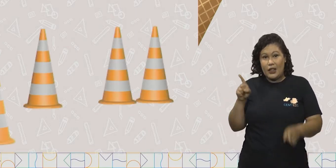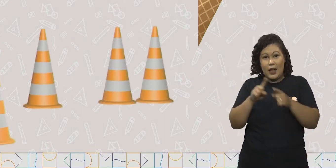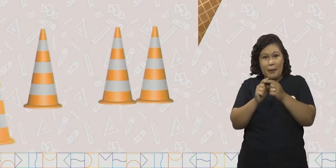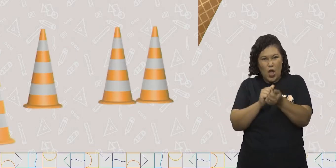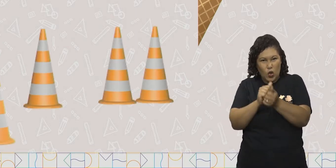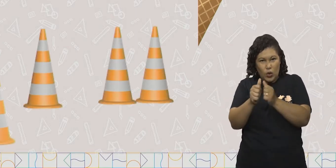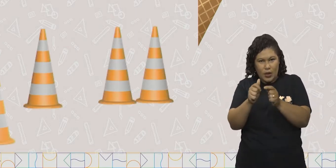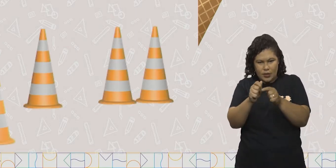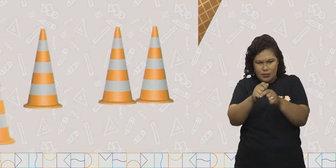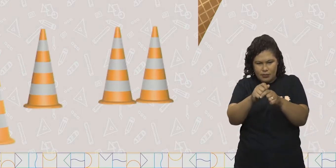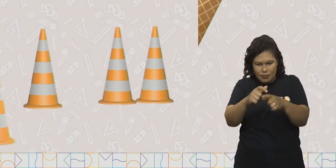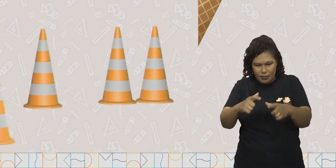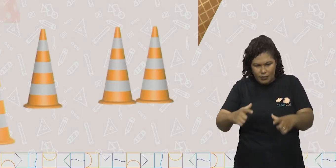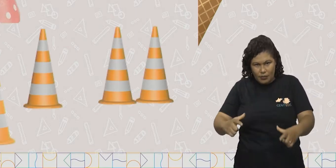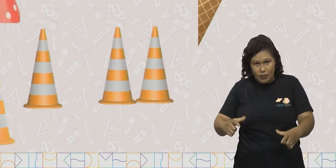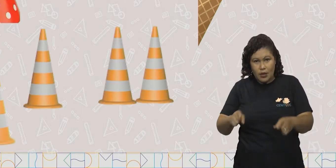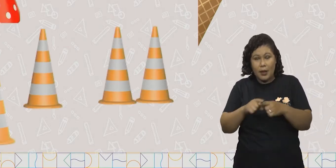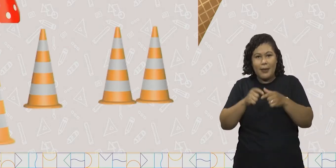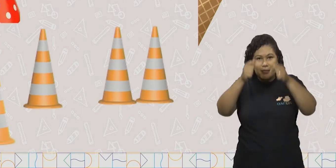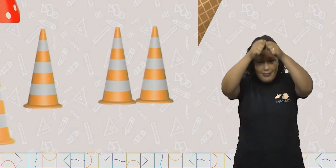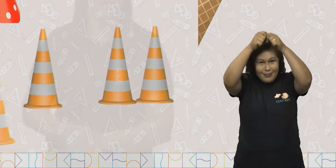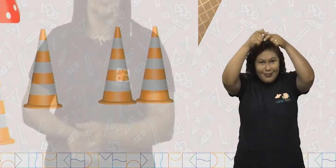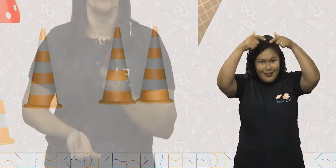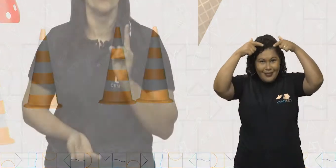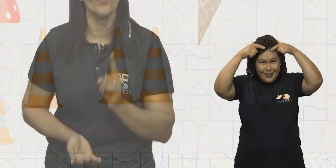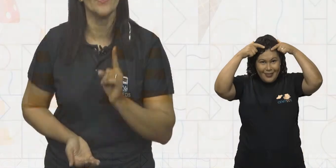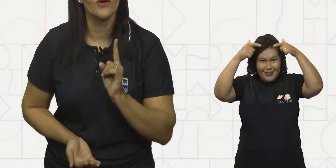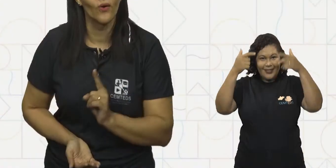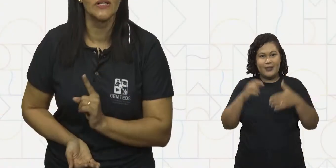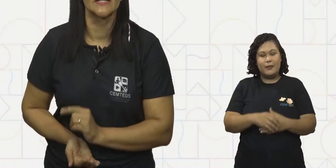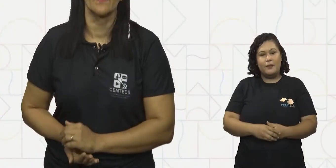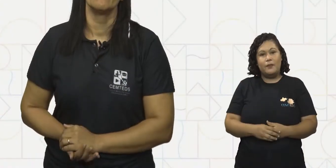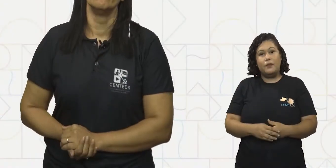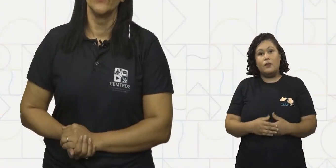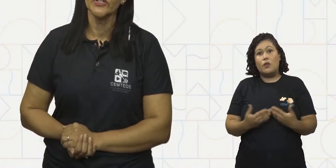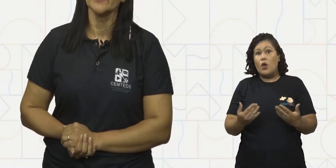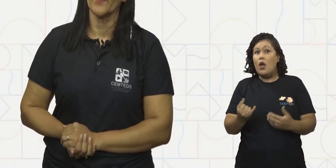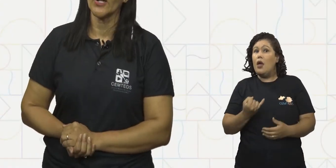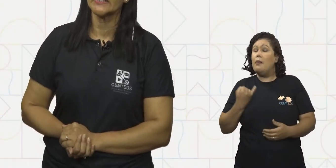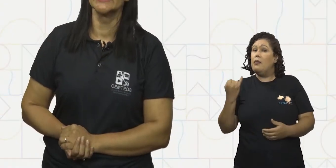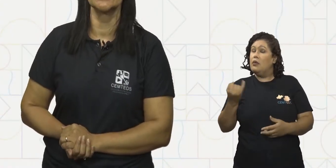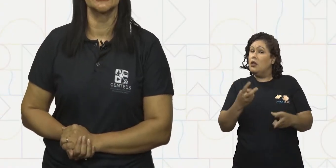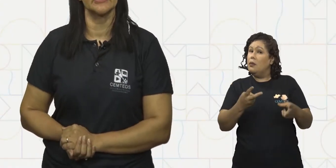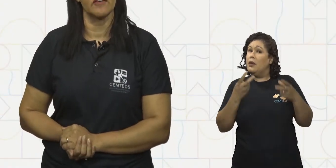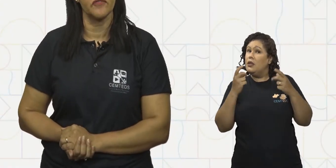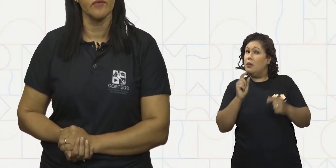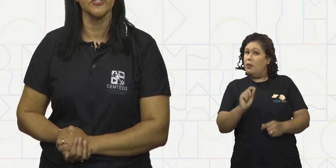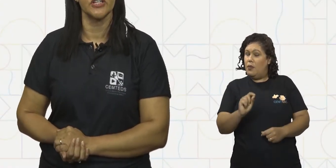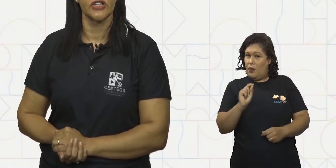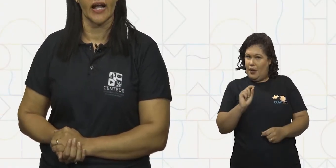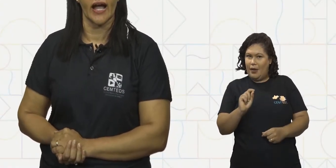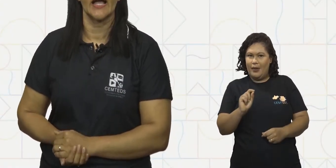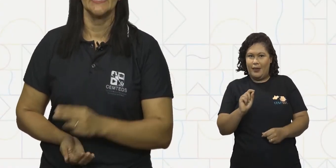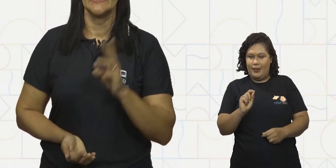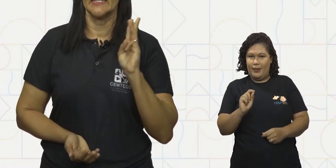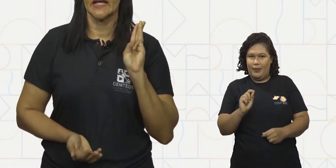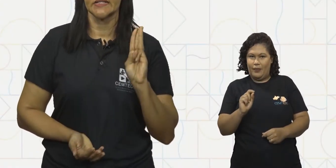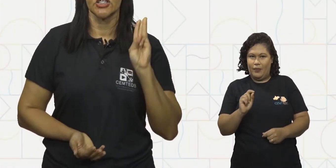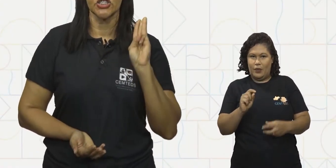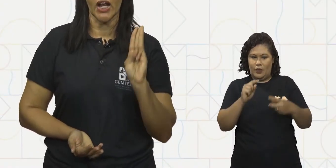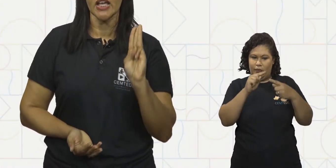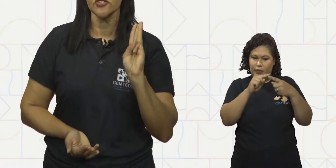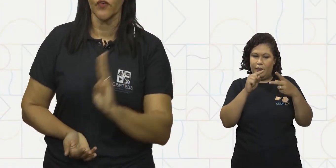trânsito ou o chapéu de aniversário. Uma coisa muito importante que devemos destacar